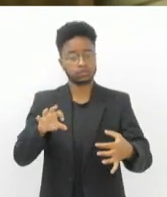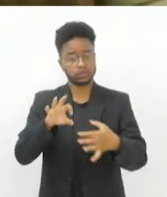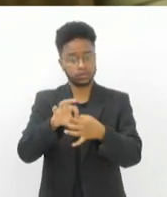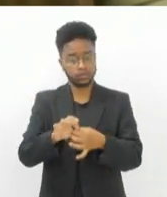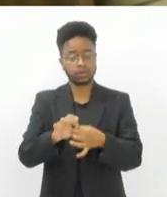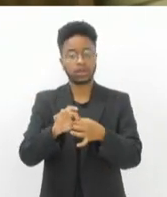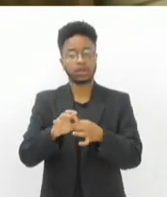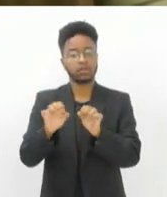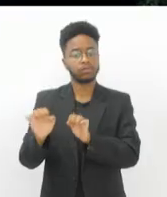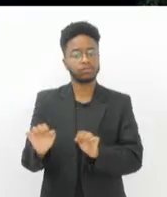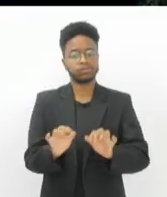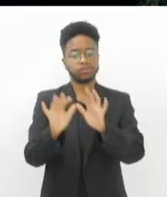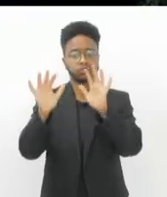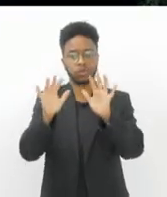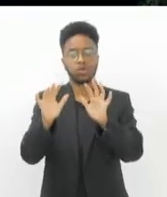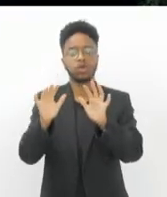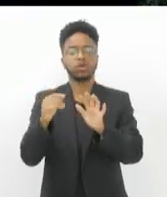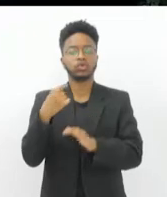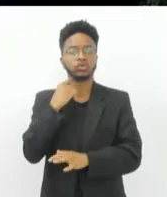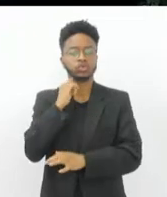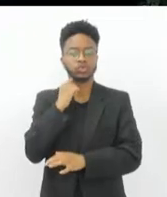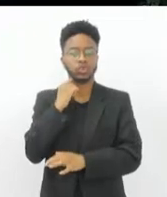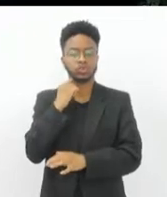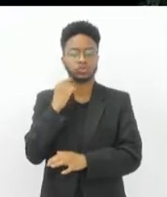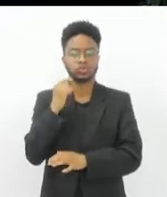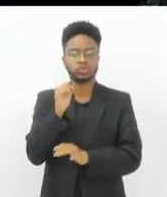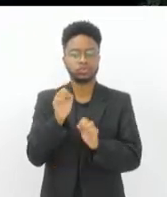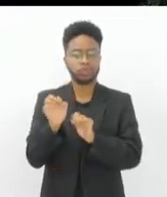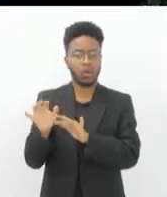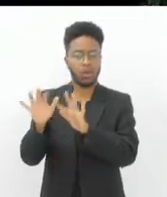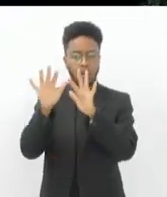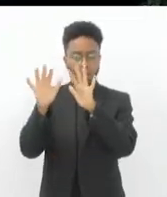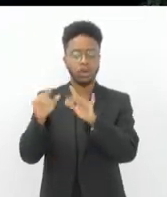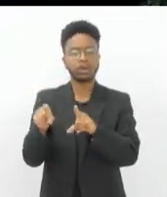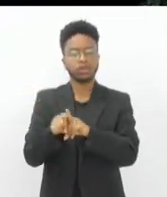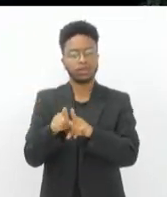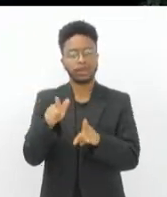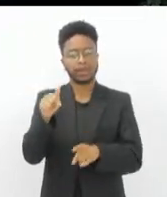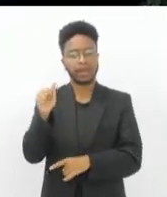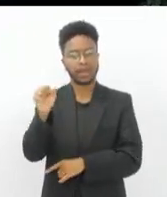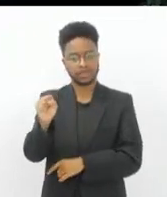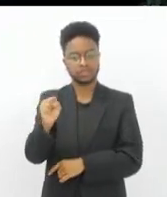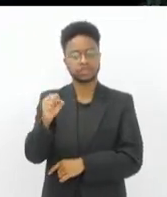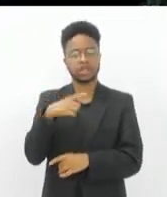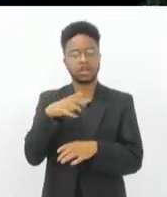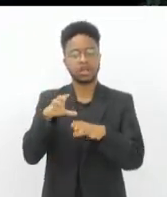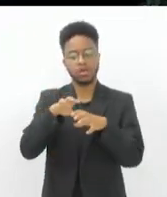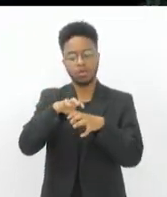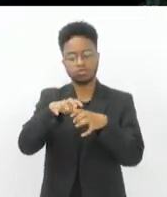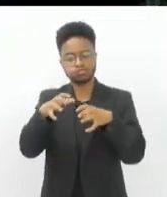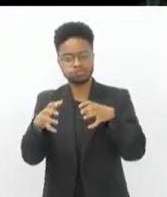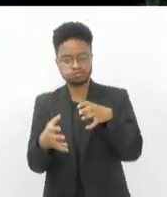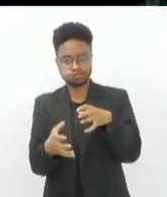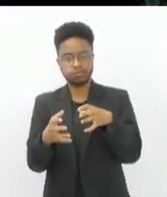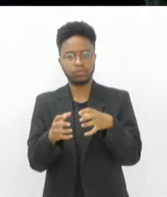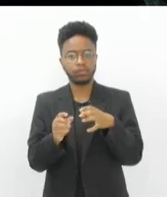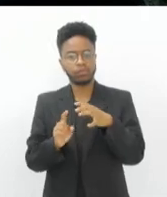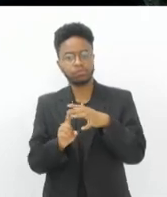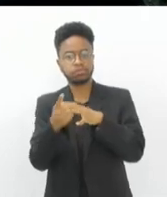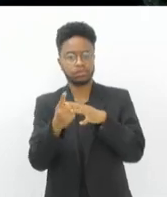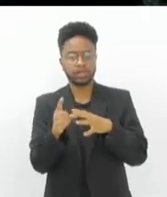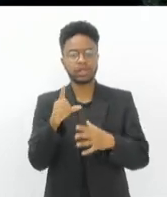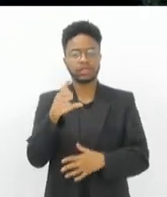os poluentes climáticos ou até mesmo os poluentes de gás de efeito estufa, que são os principais como CO2